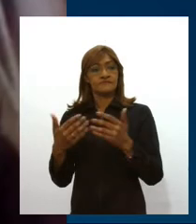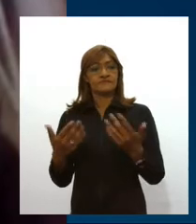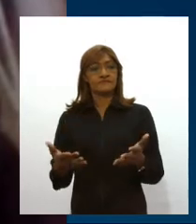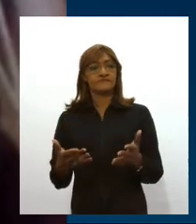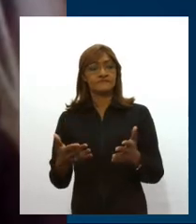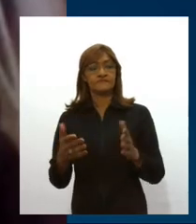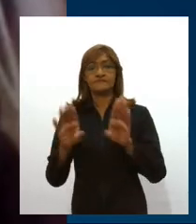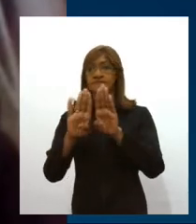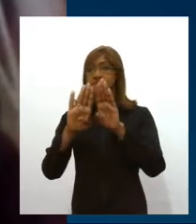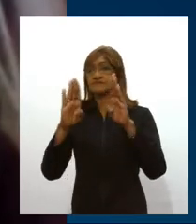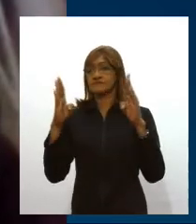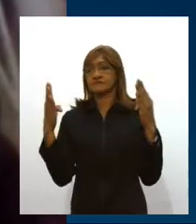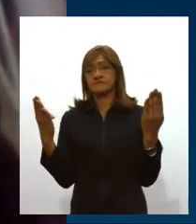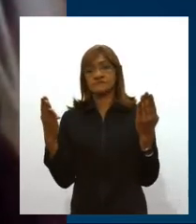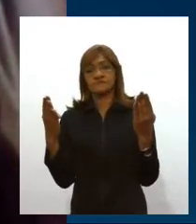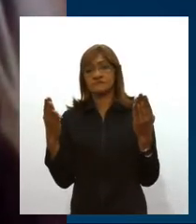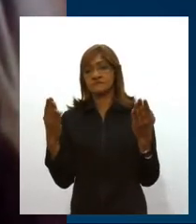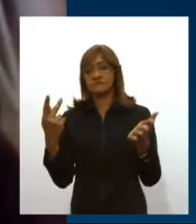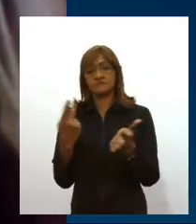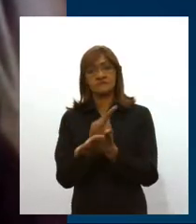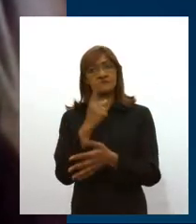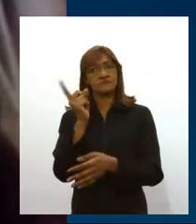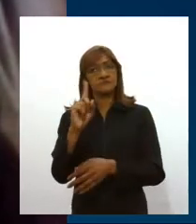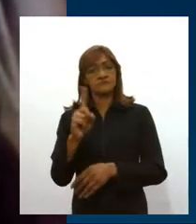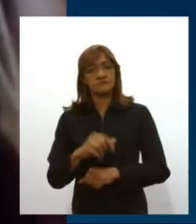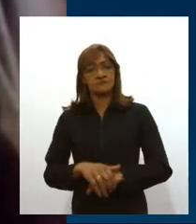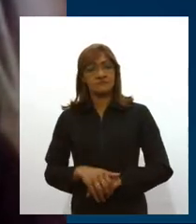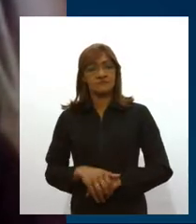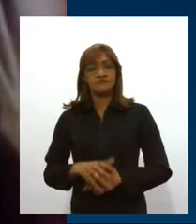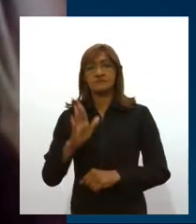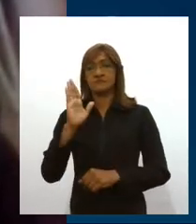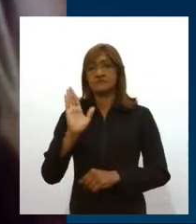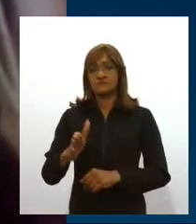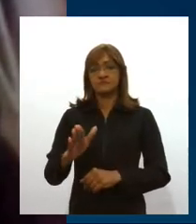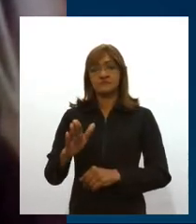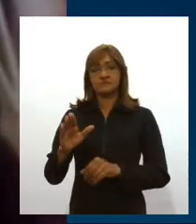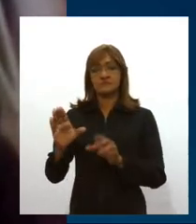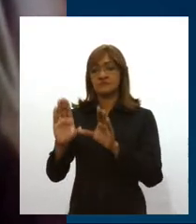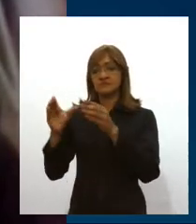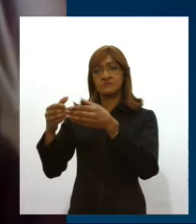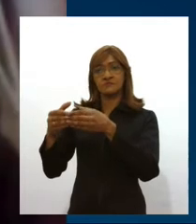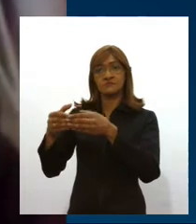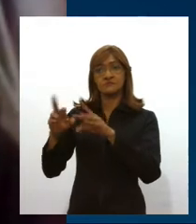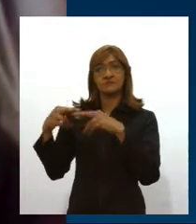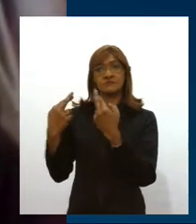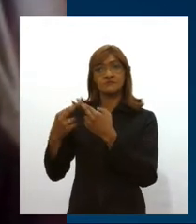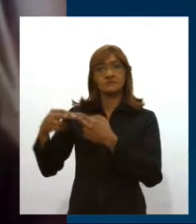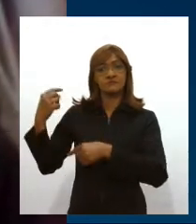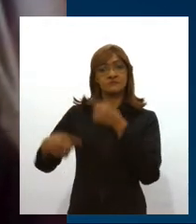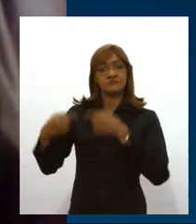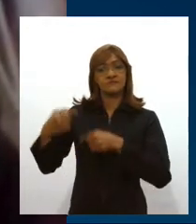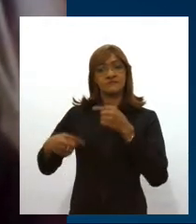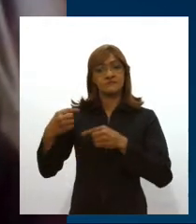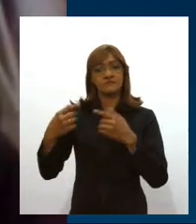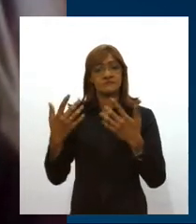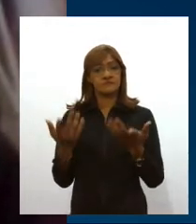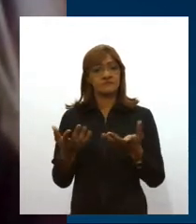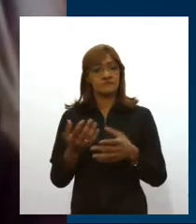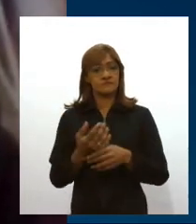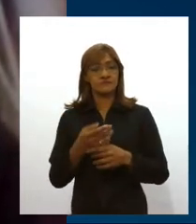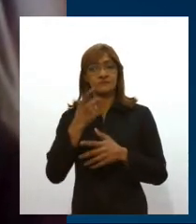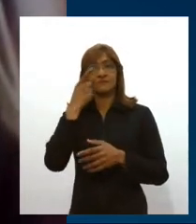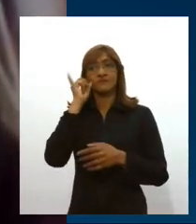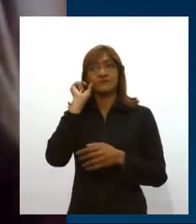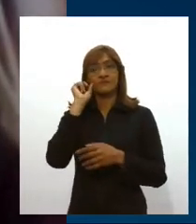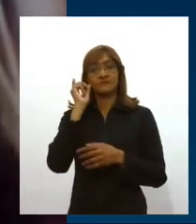essa abertura, isso não aconteceu. Isso foi debatido no comitê científico, no comitê técnico-científico ontem.